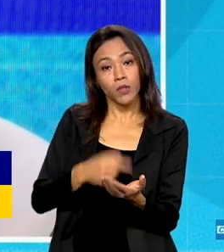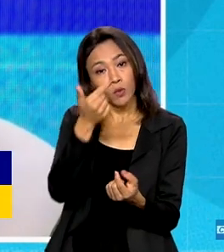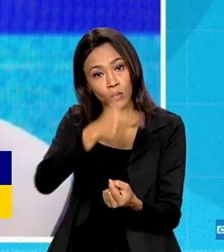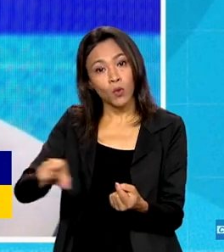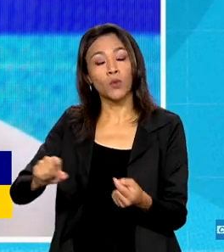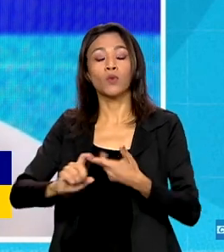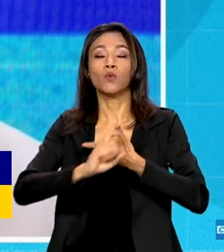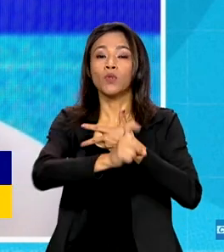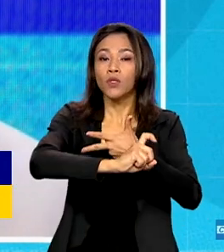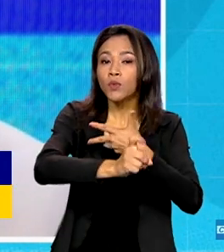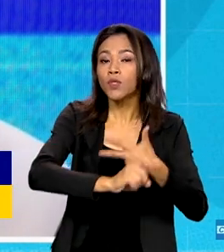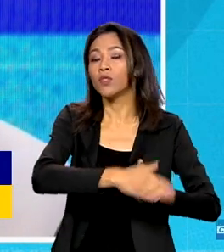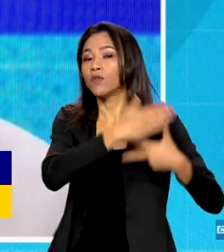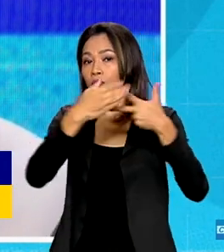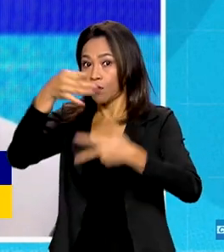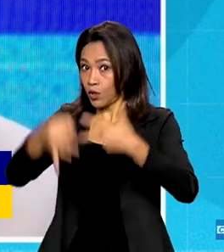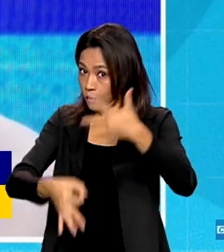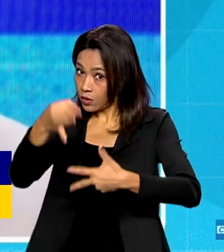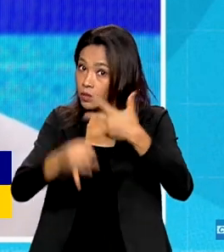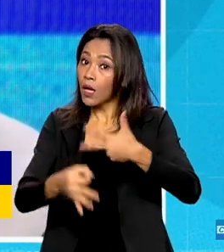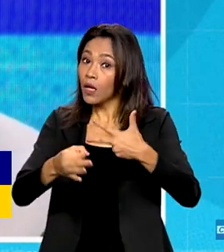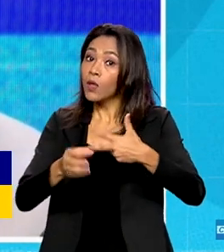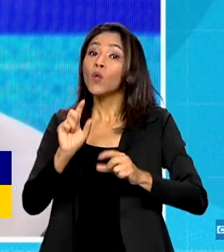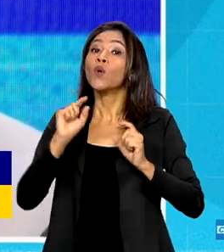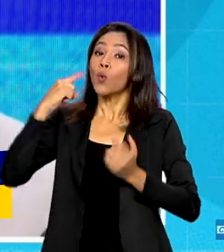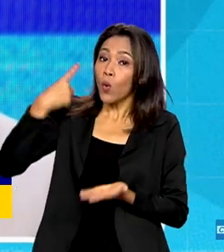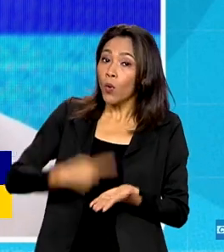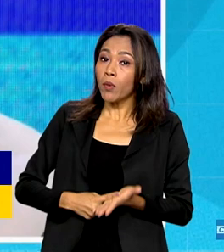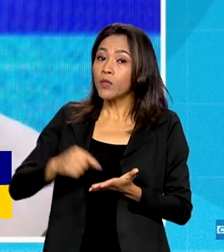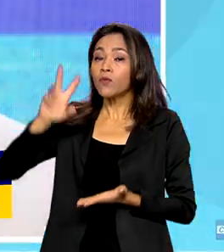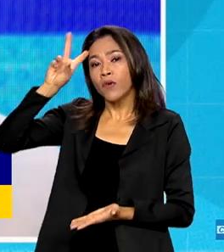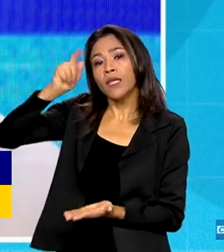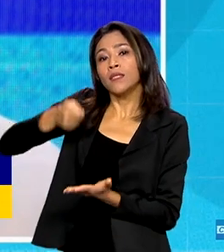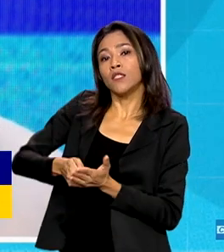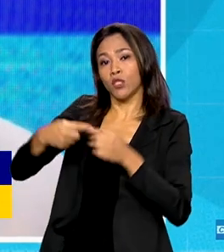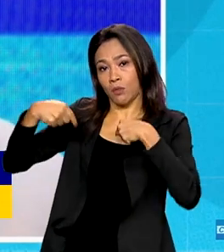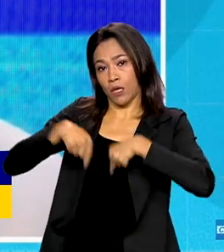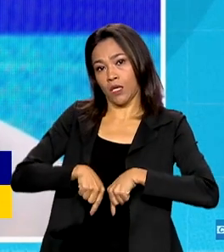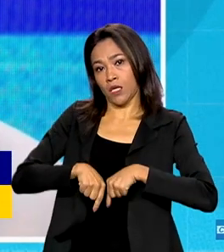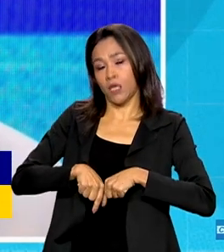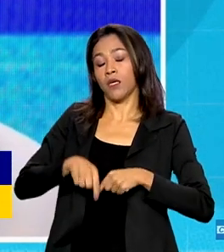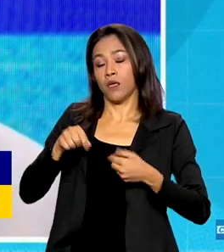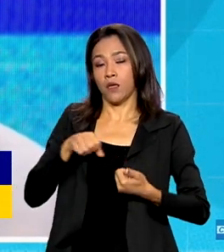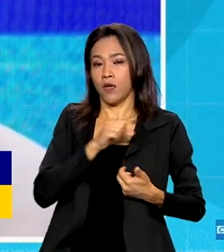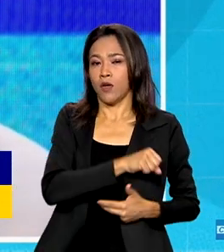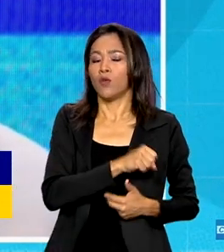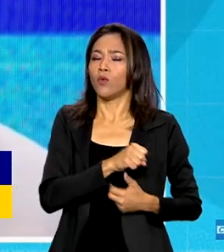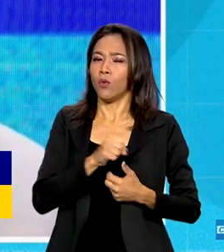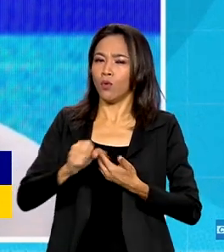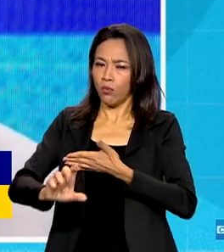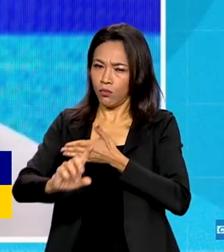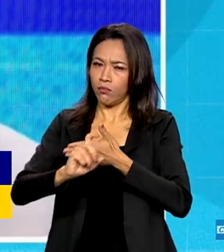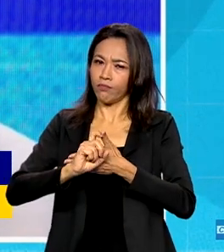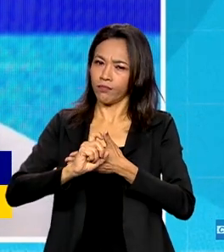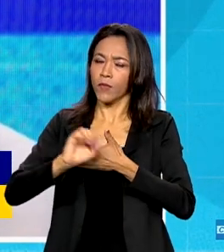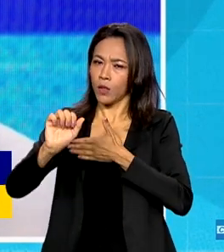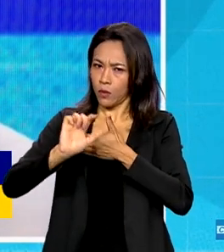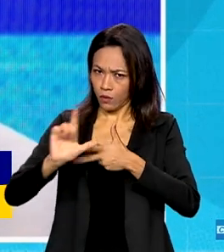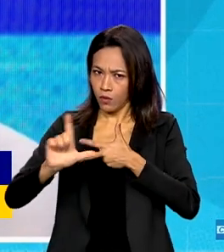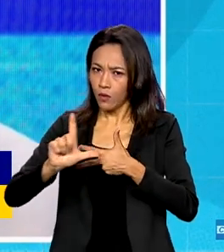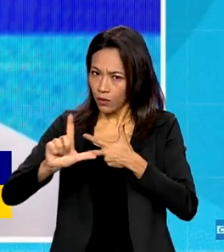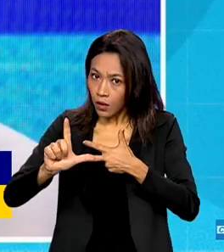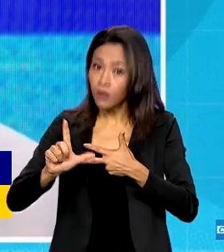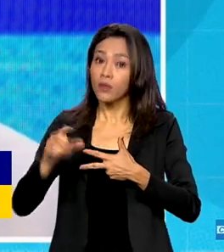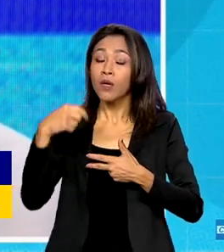Executivo e do Poder Judiciário, com o compromisso daquilo que foi feito pelo Congresso Nacional. Então, essa assimilação da reforma tributária por todos os poderes é